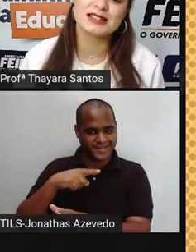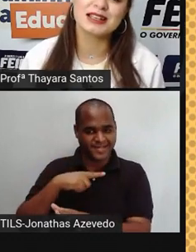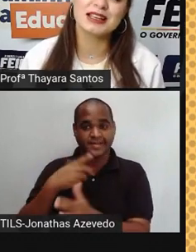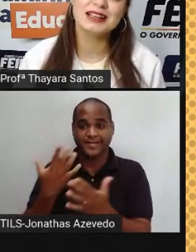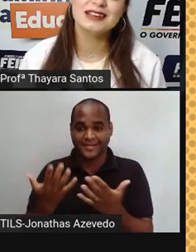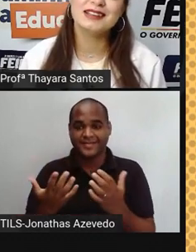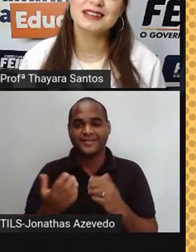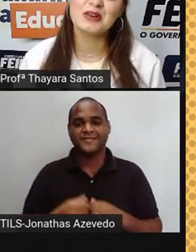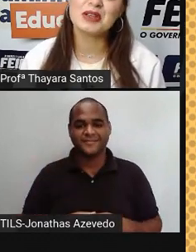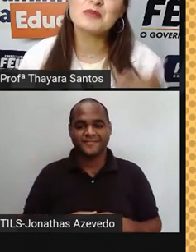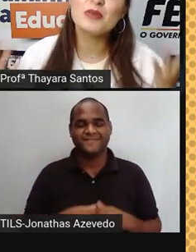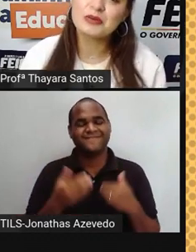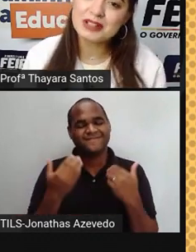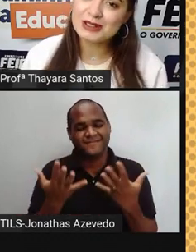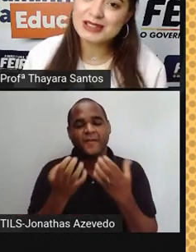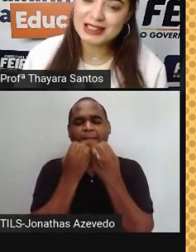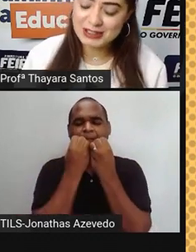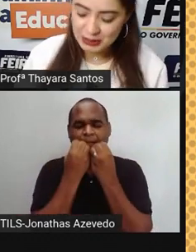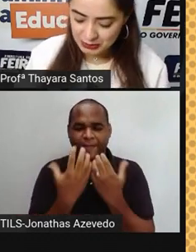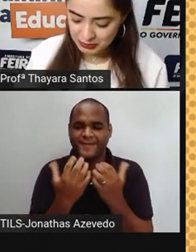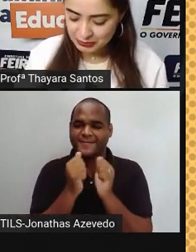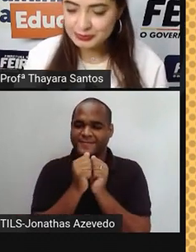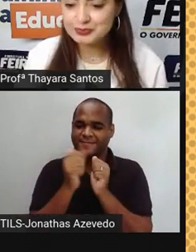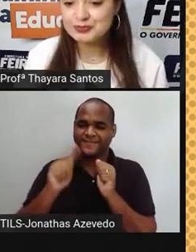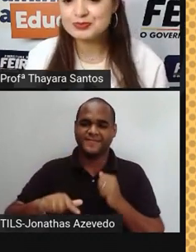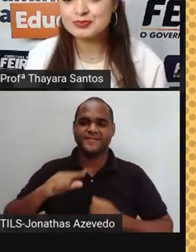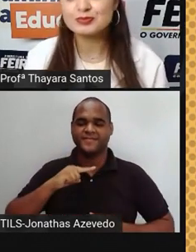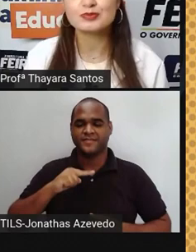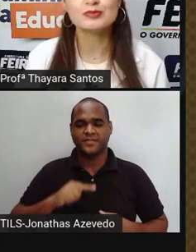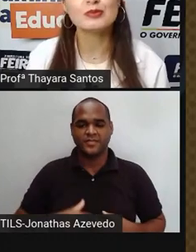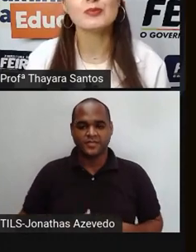vocês. Então, que bom tê-los aqui de novo.